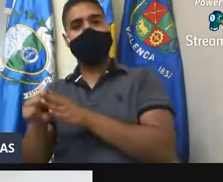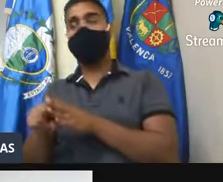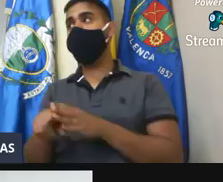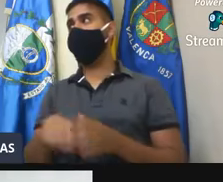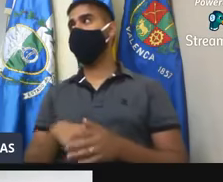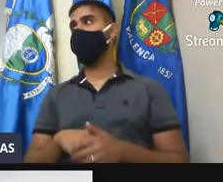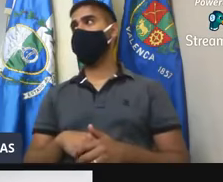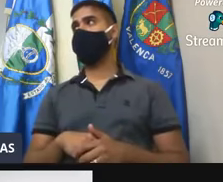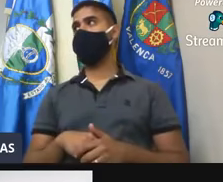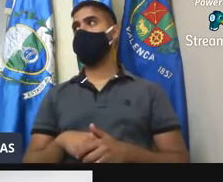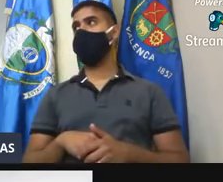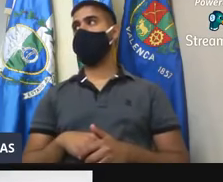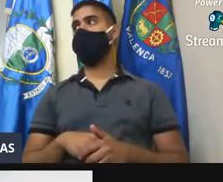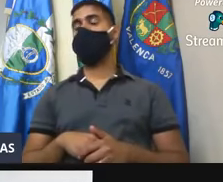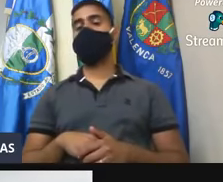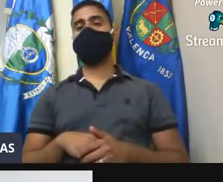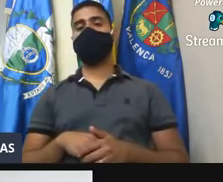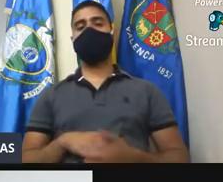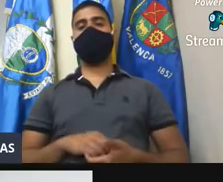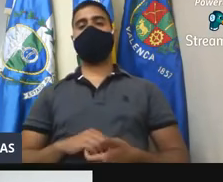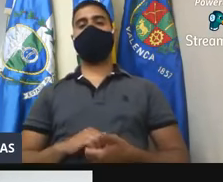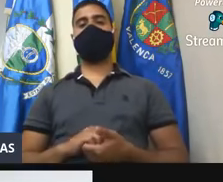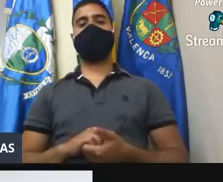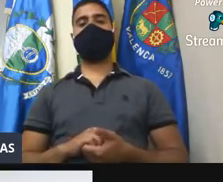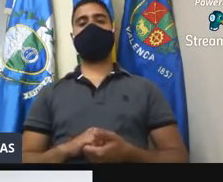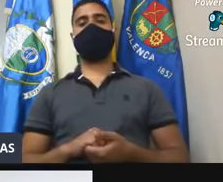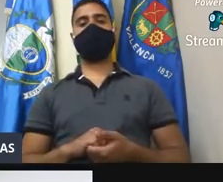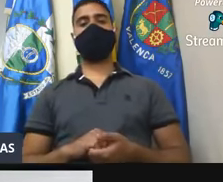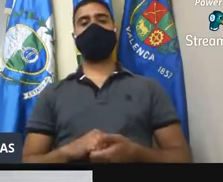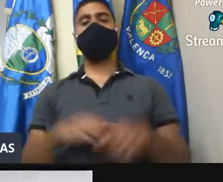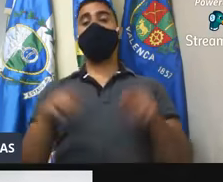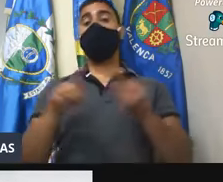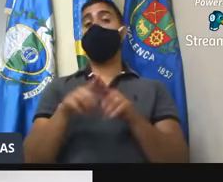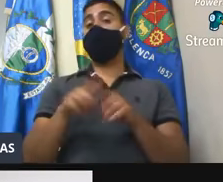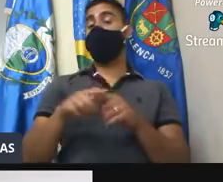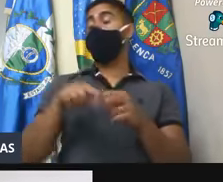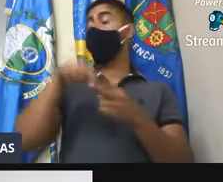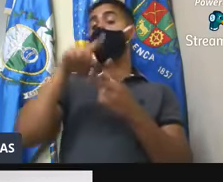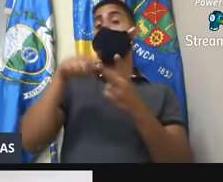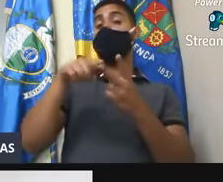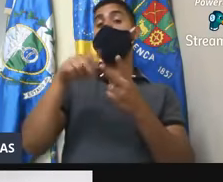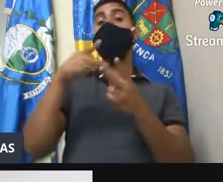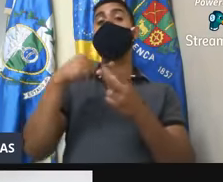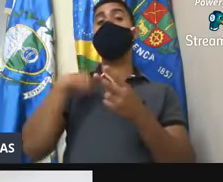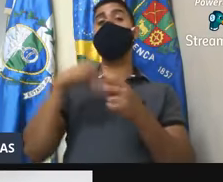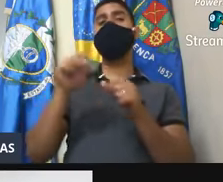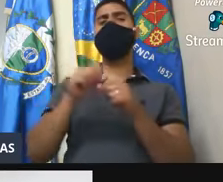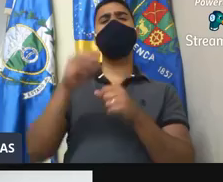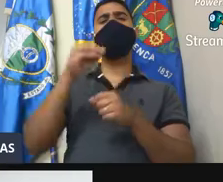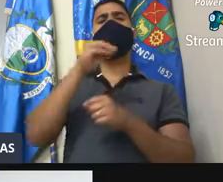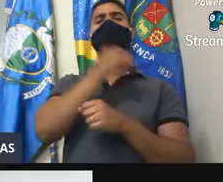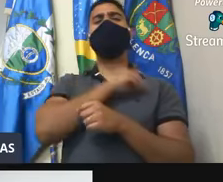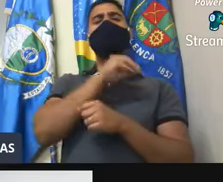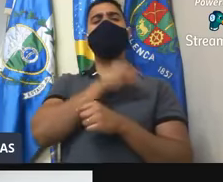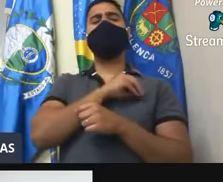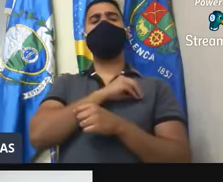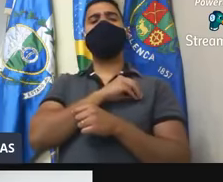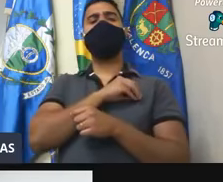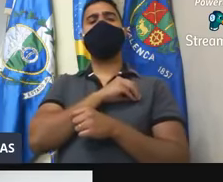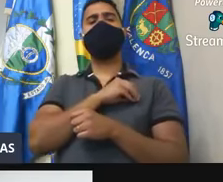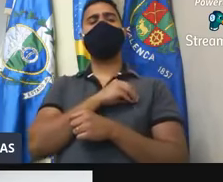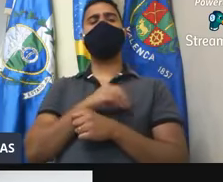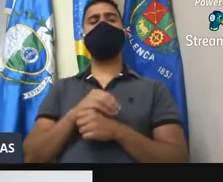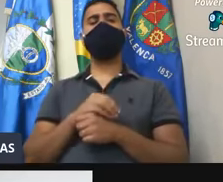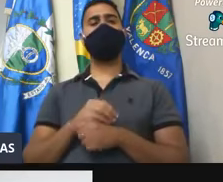presidente. Não vou discutir isso. só estou citando... Está terminando, né? E o outro ponto. Eu levantei também a questão aqui do pagamento dos combistas. Veio um projeto